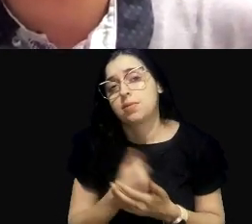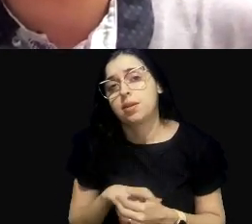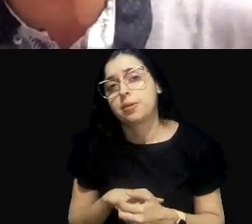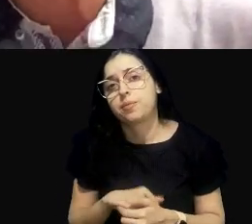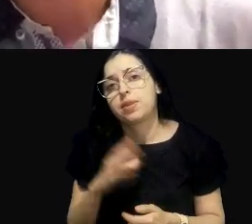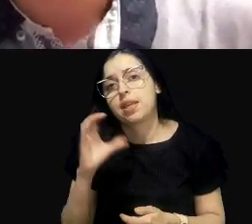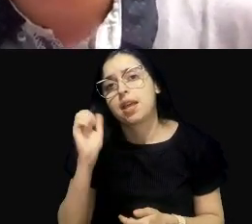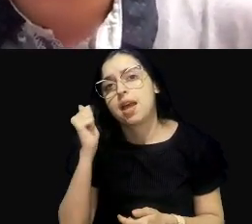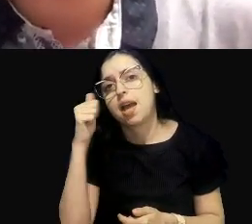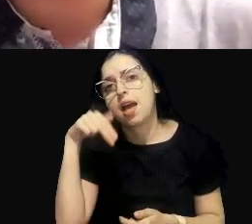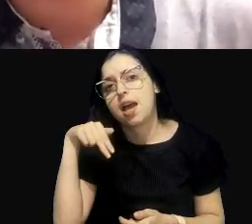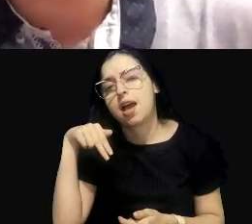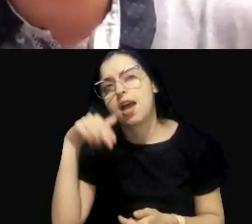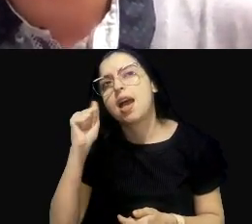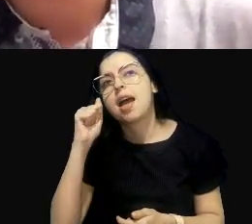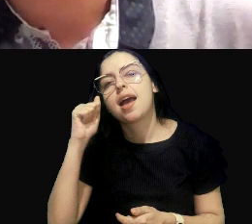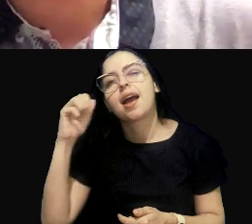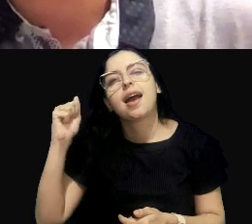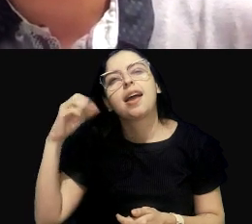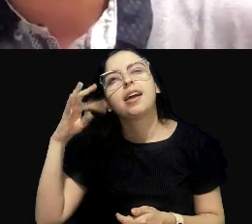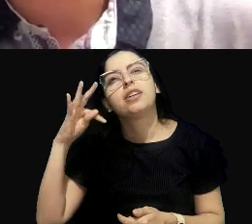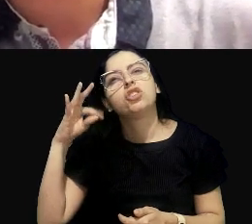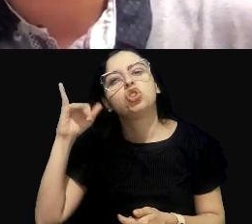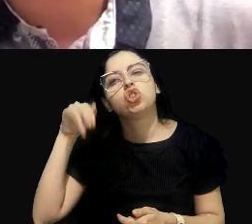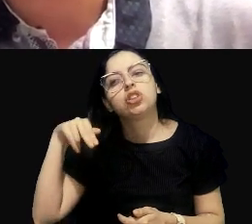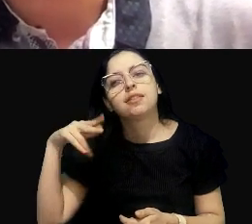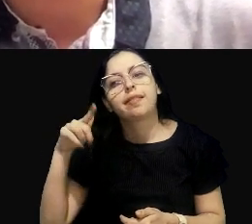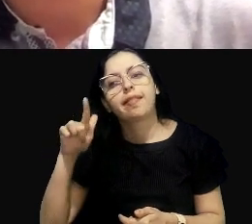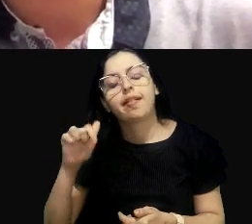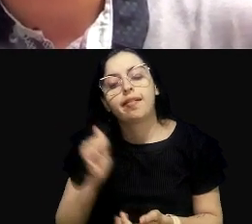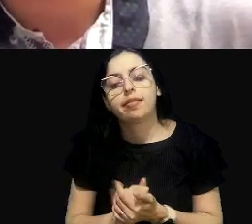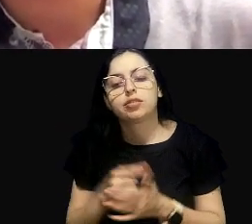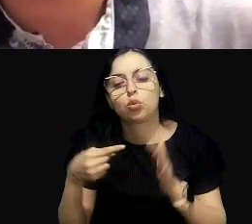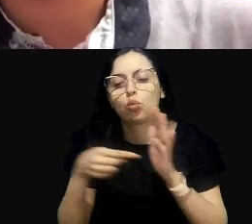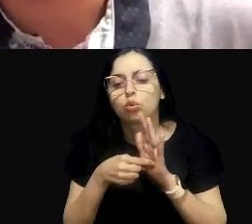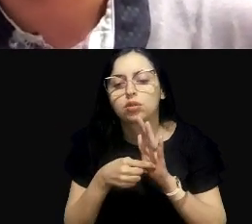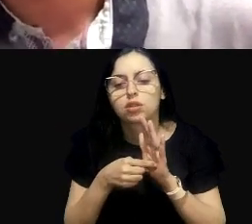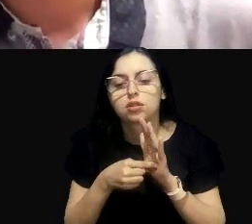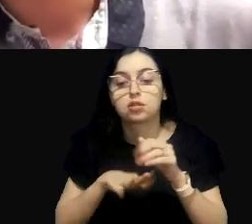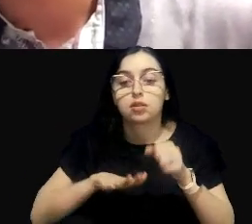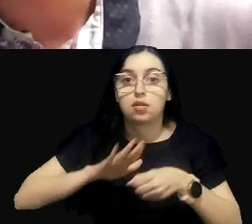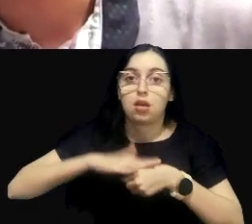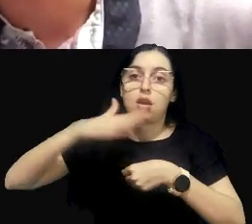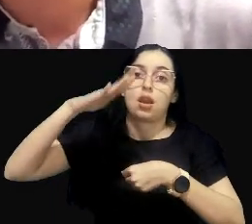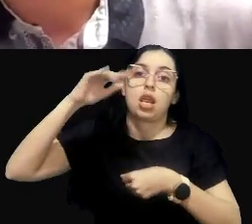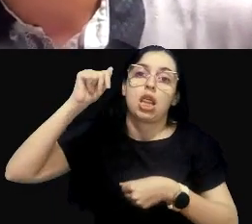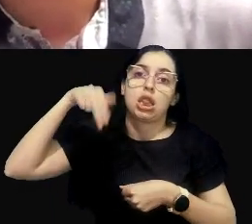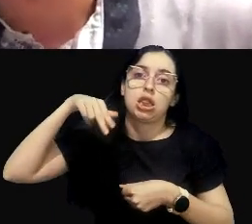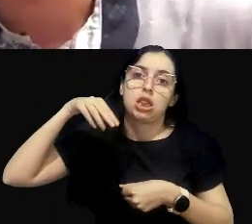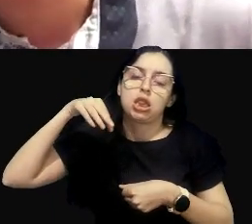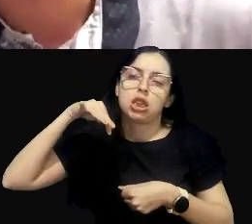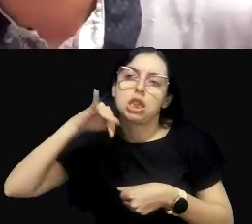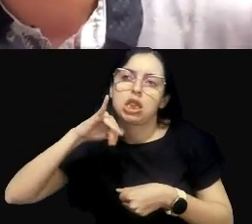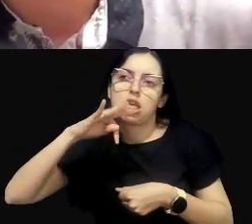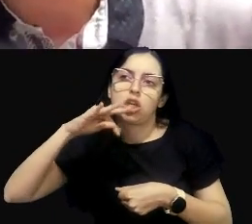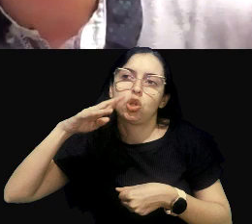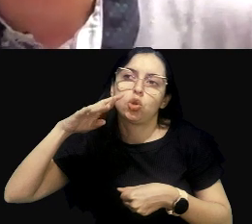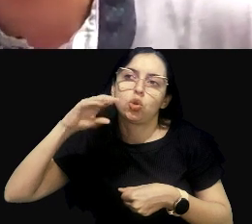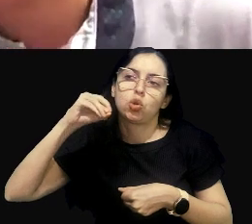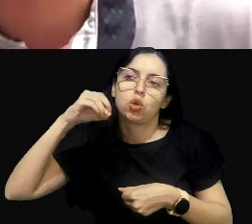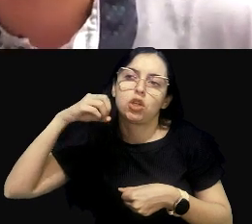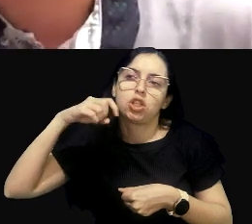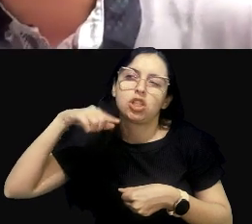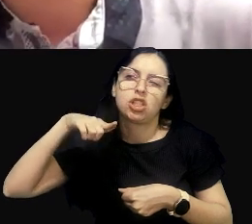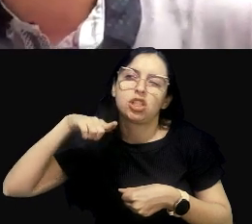caatinga a gente tem concentrações de nitrogênio naturalmente maiores porque o solo é diferente, porque o clima é diferente,